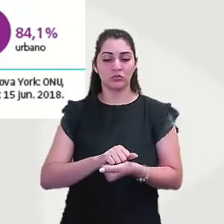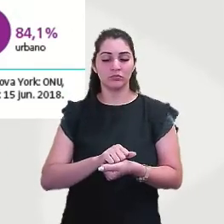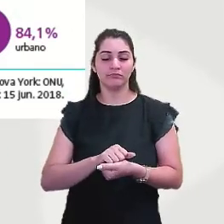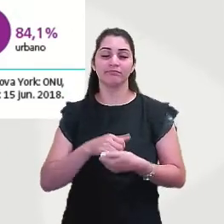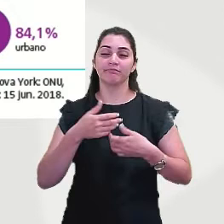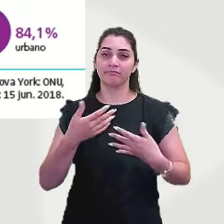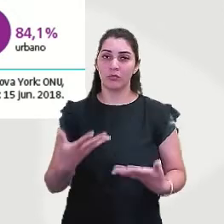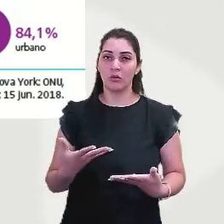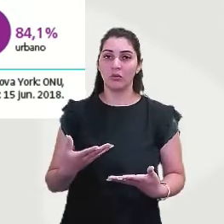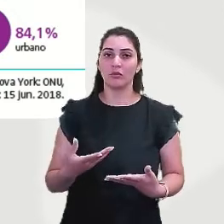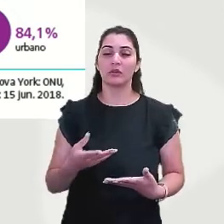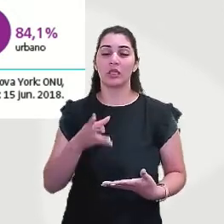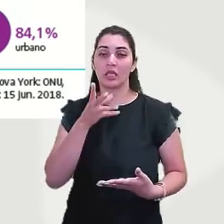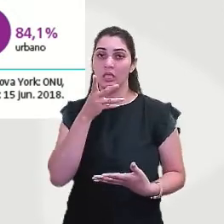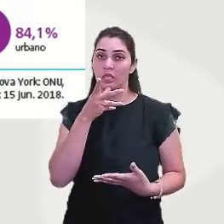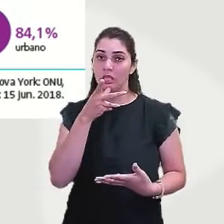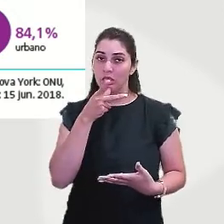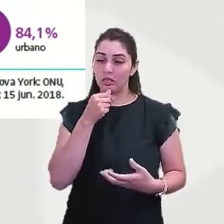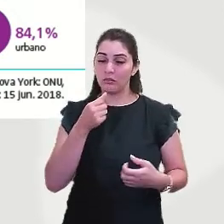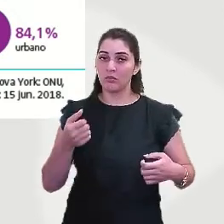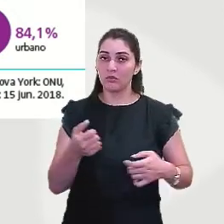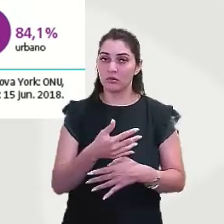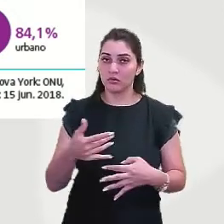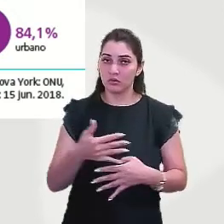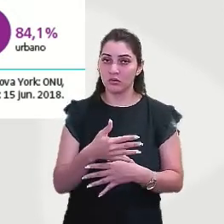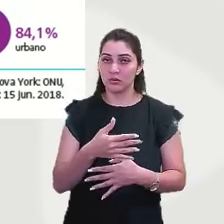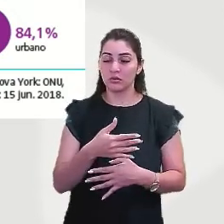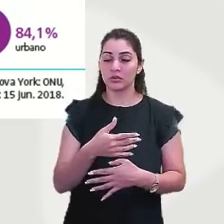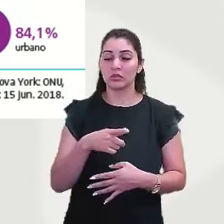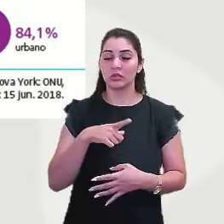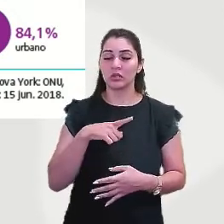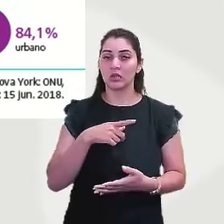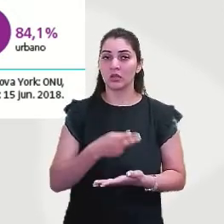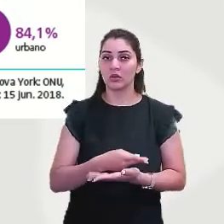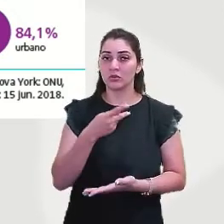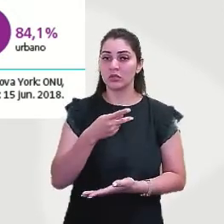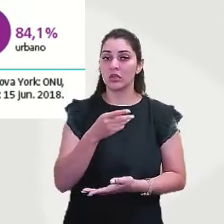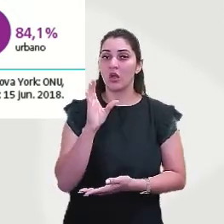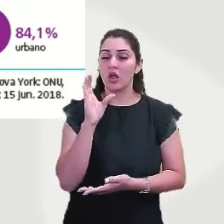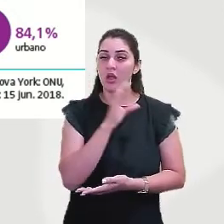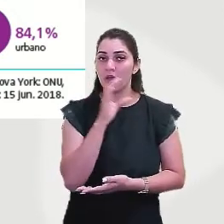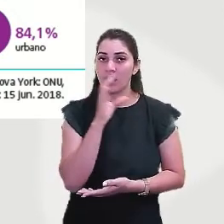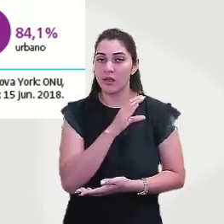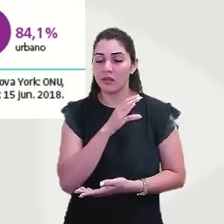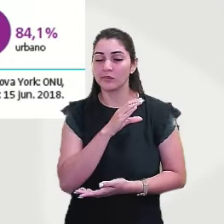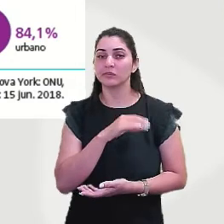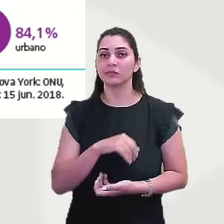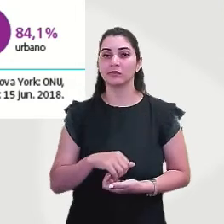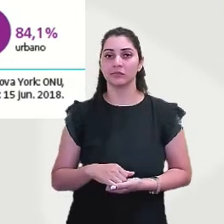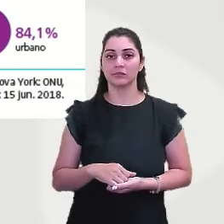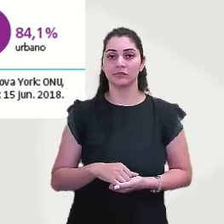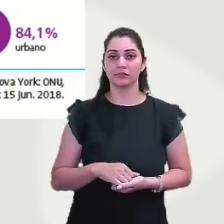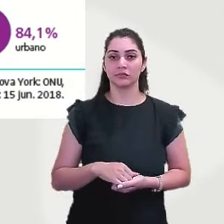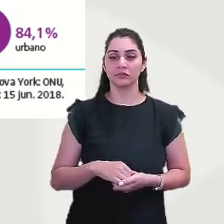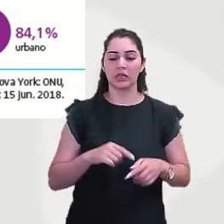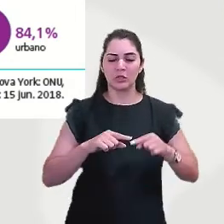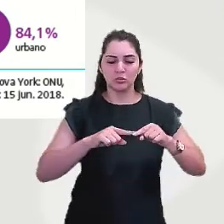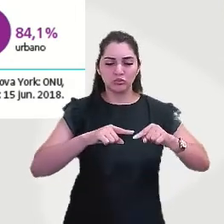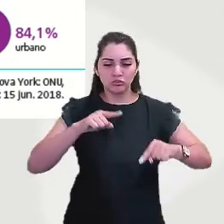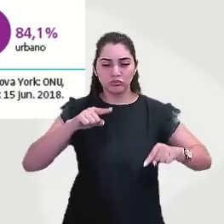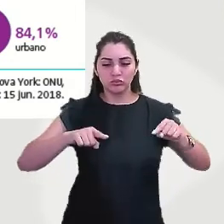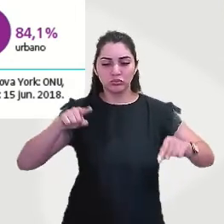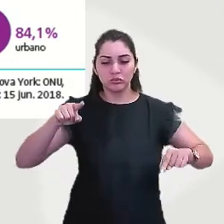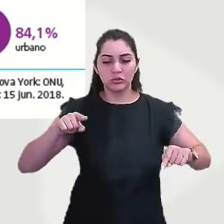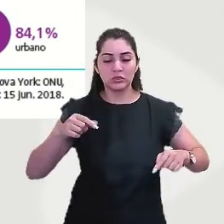tardia, né? Ela ocorreu de maneira muito rápida, e o índice de urbanização,